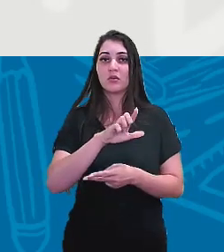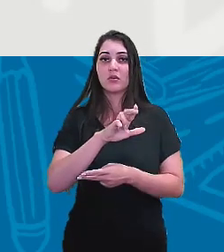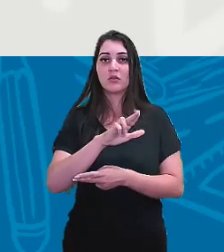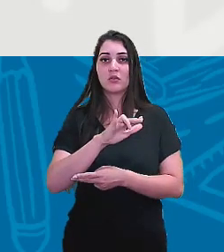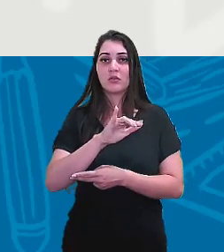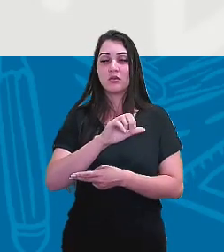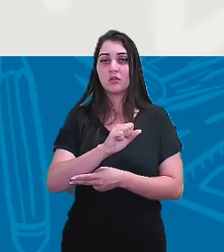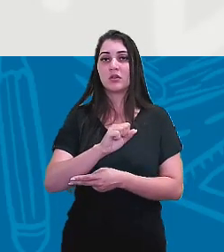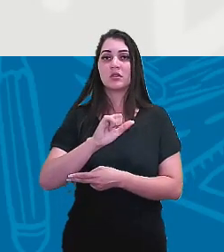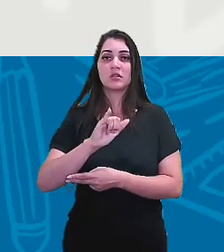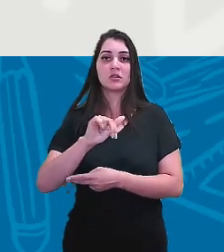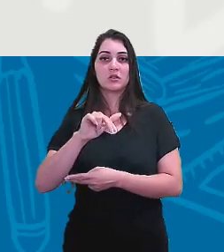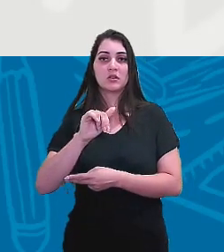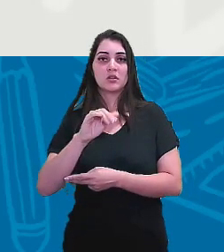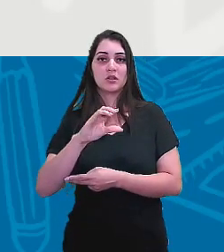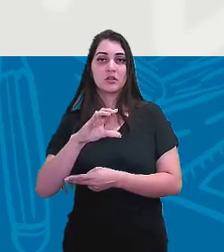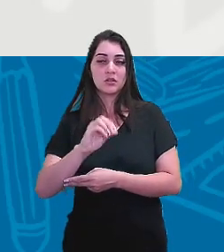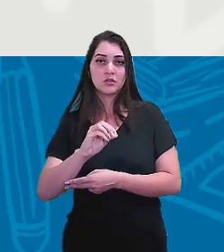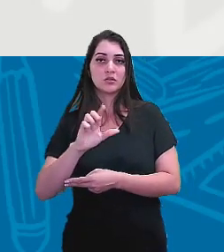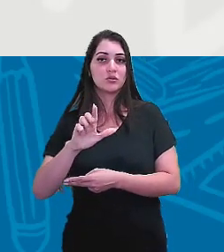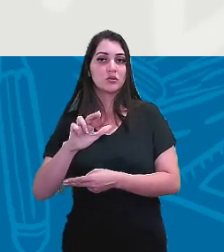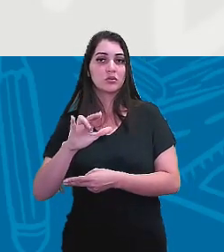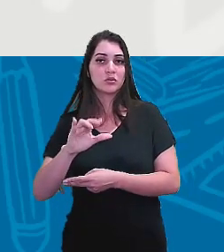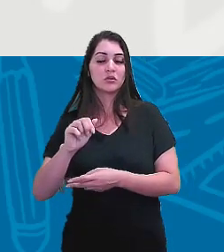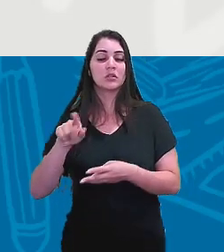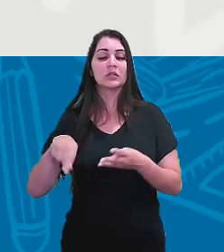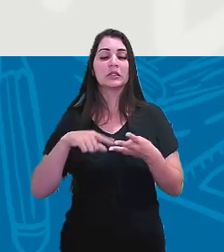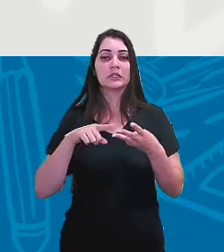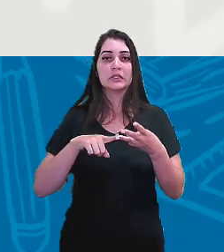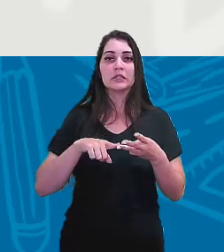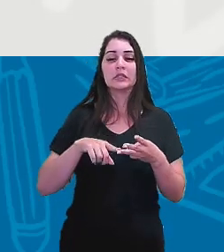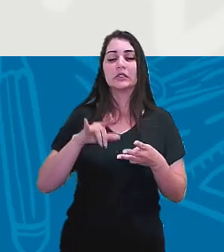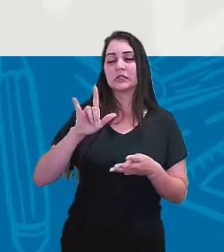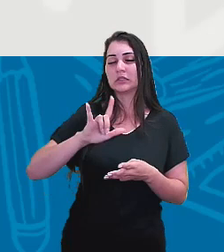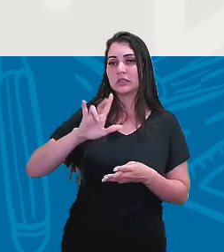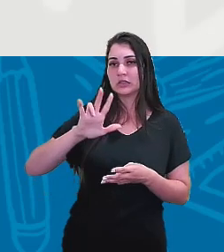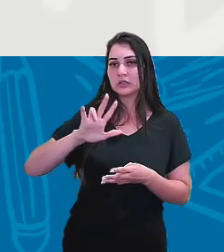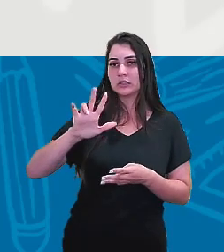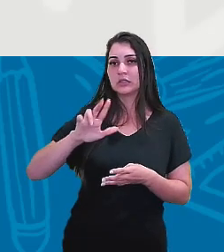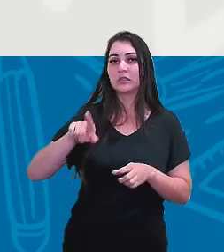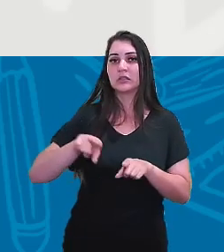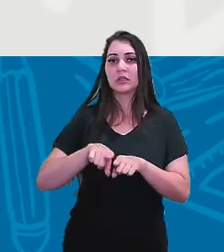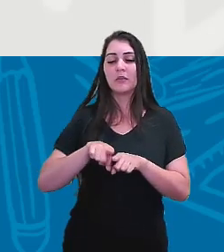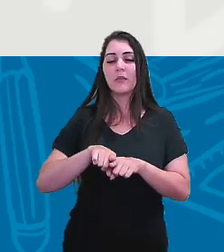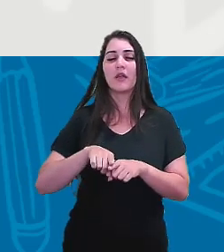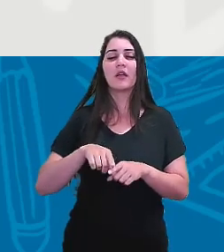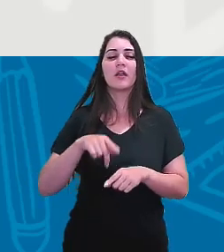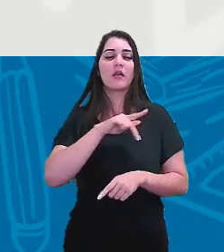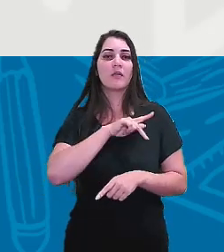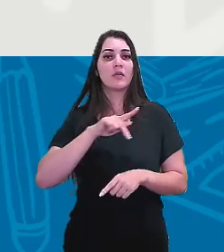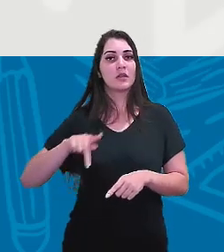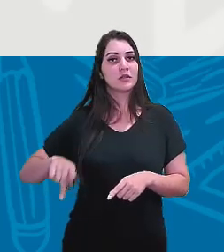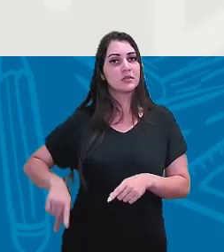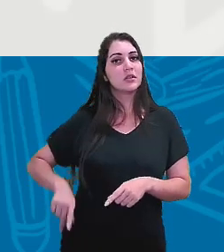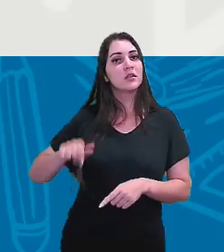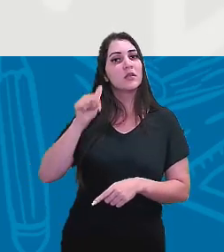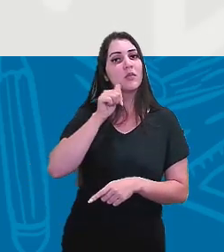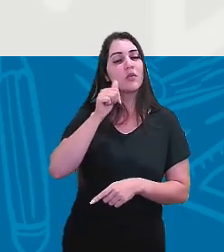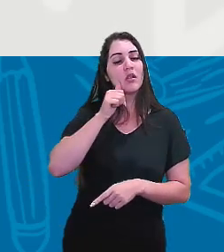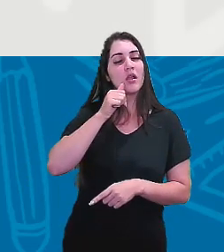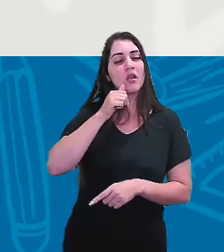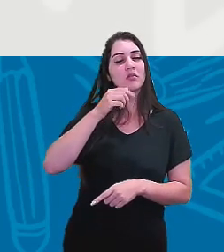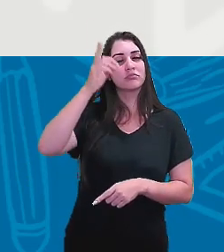da Silva, a presidenta Dilma Rousseff, que é a primeira presidente